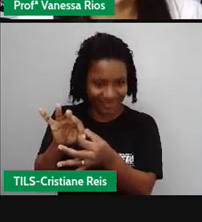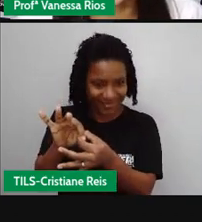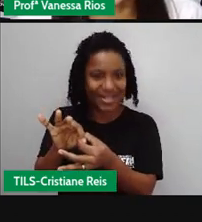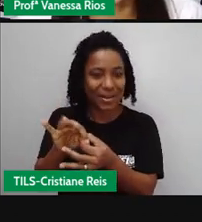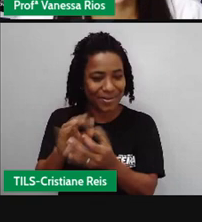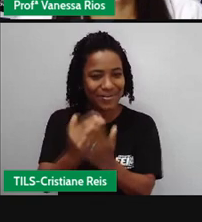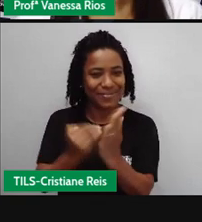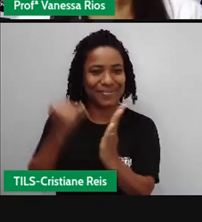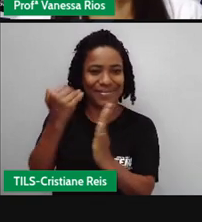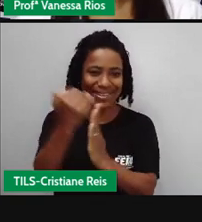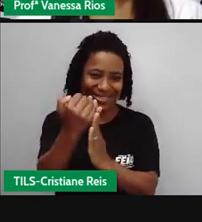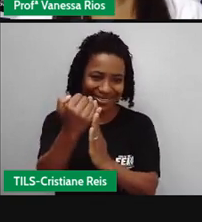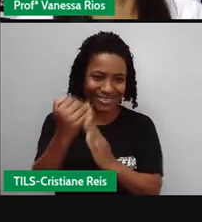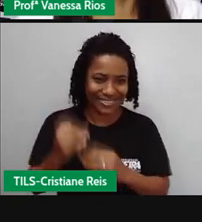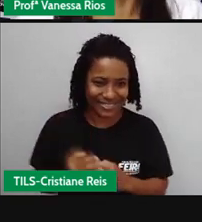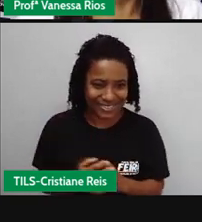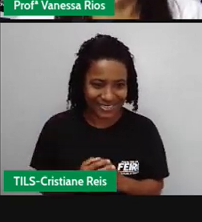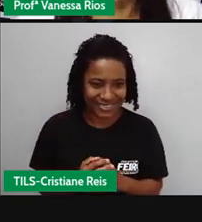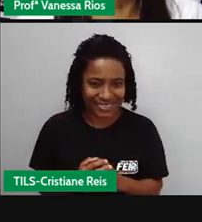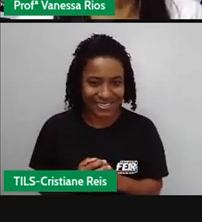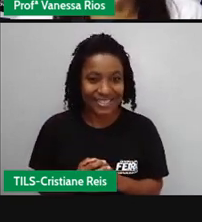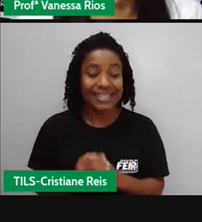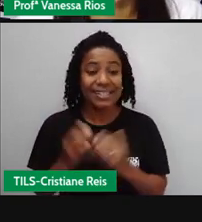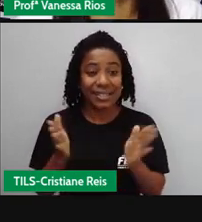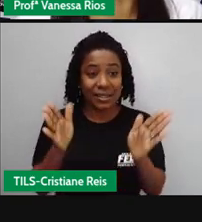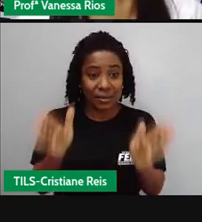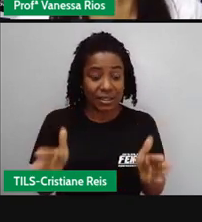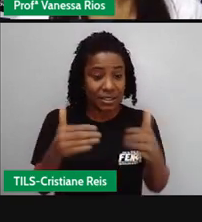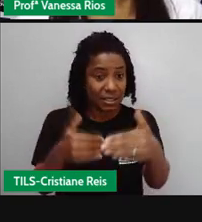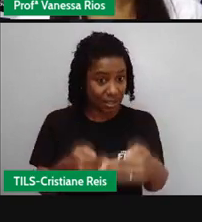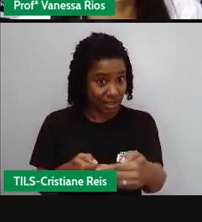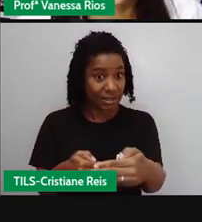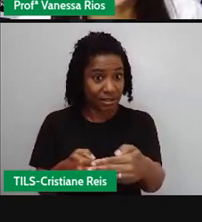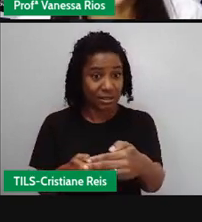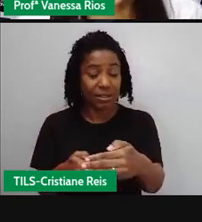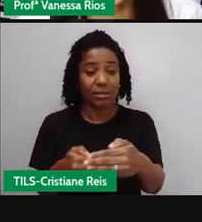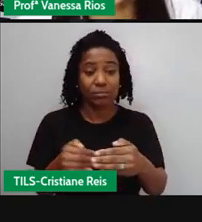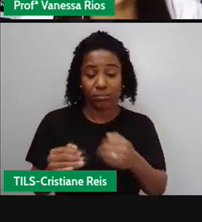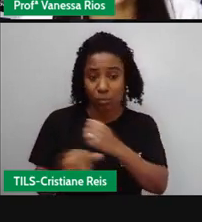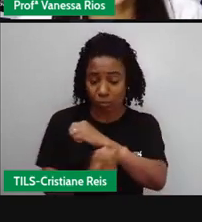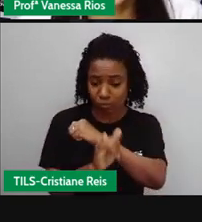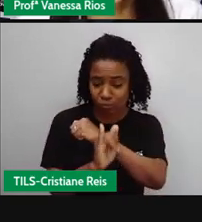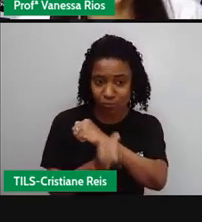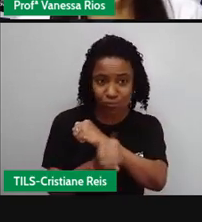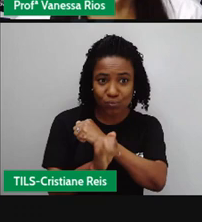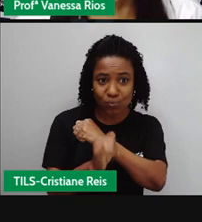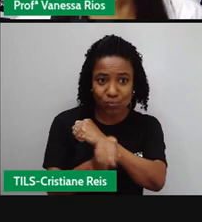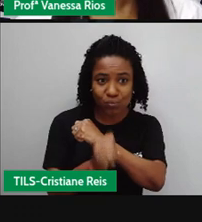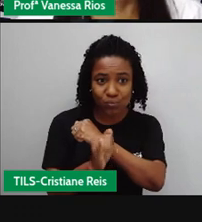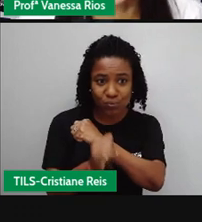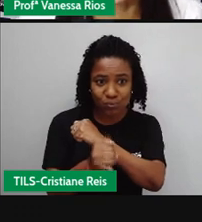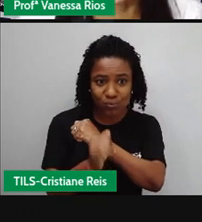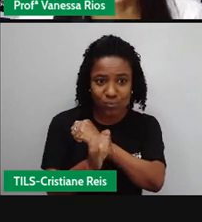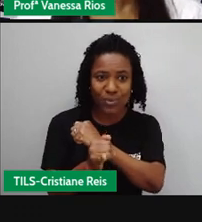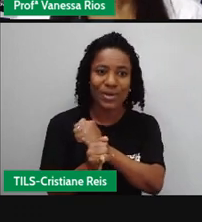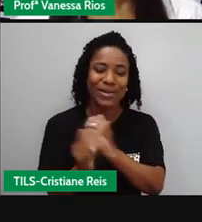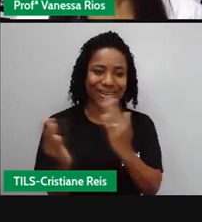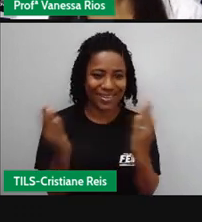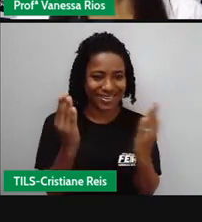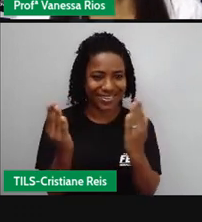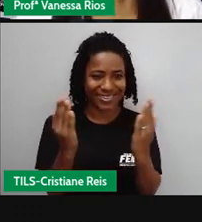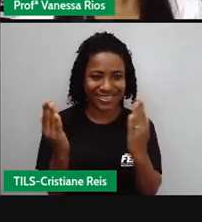surpresa aí a PRO colocou para representar justamente as crônicas. Simbolizando aí